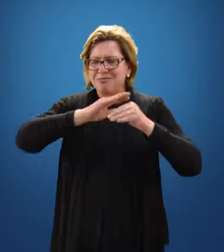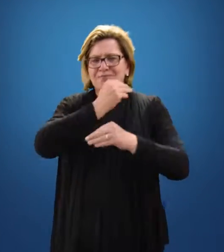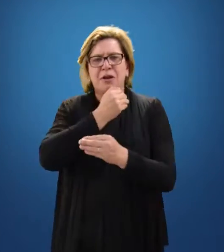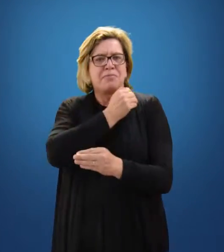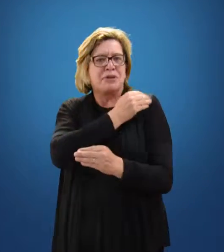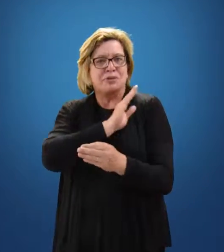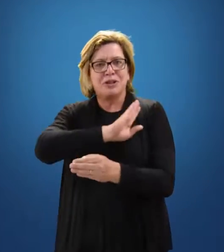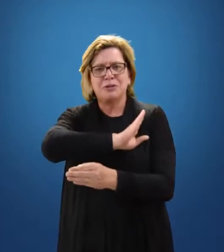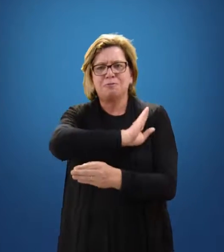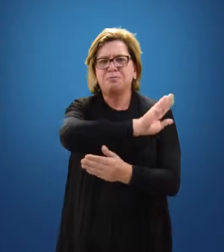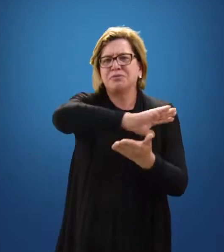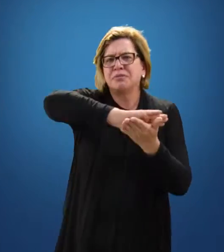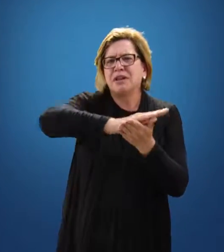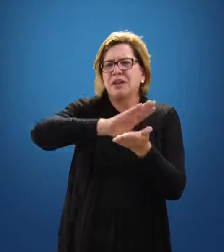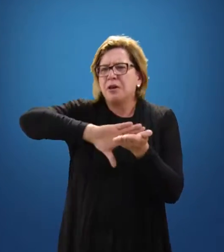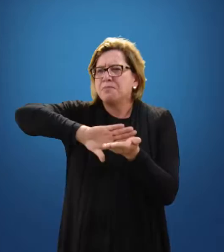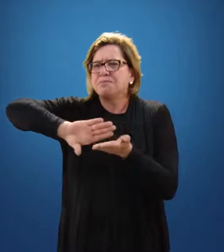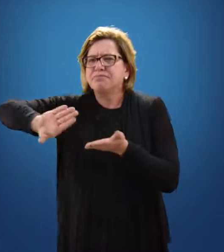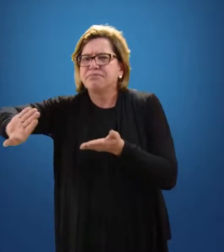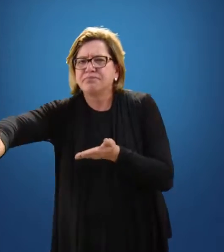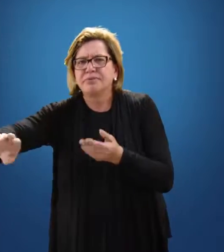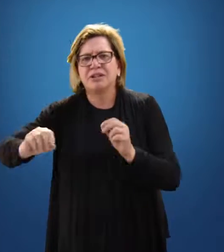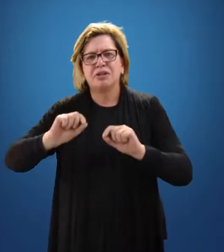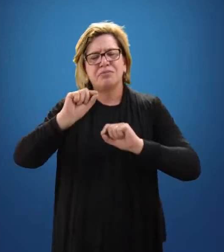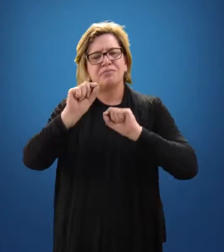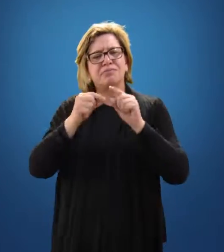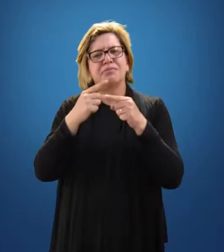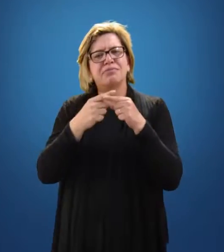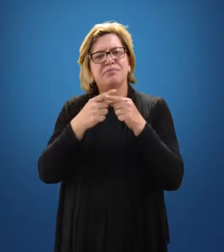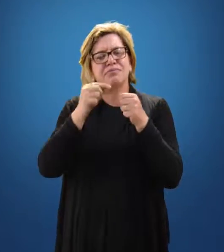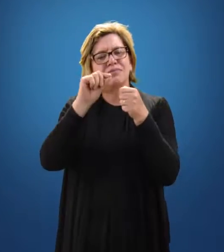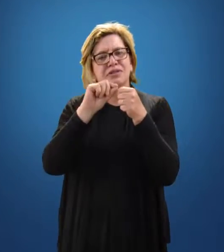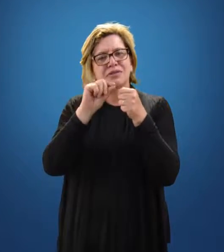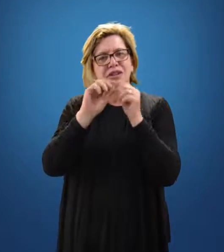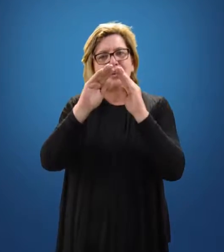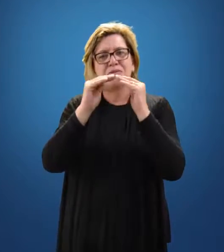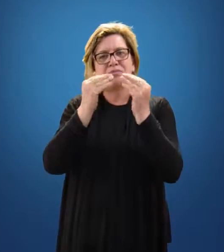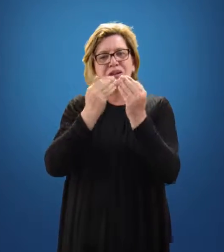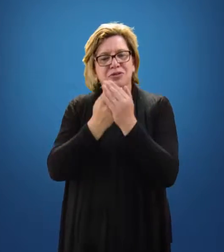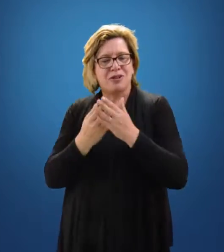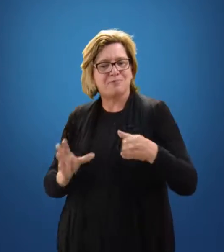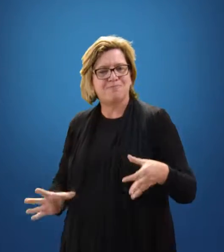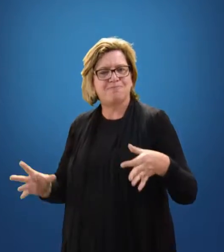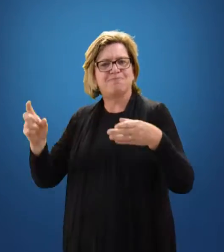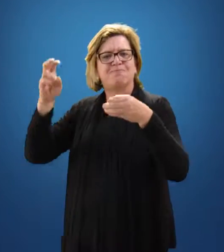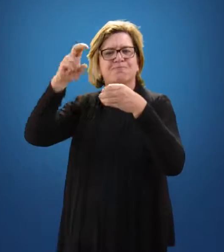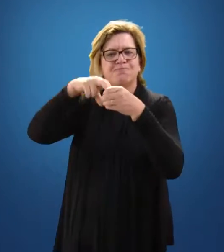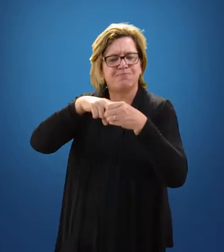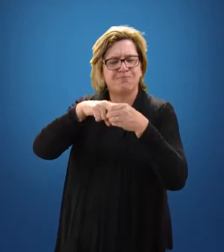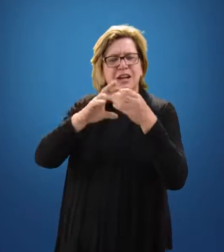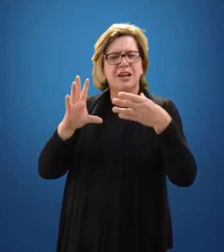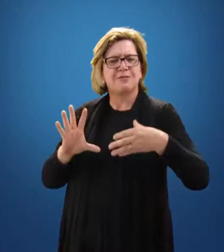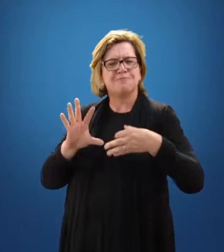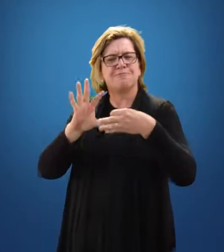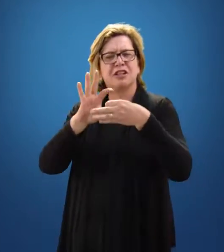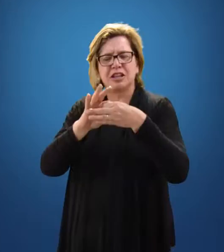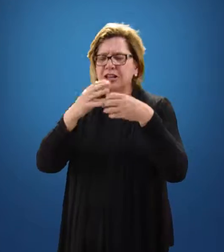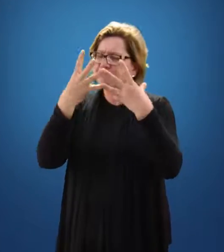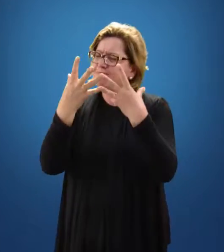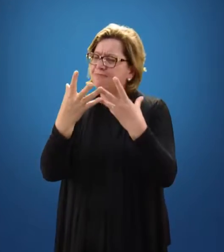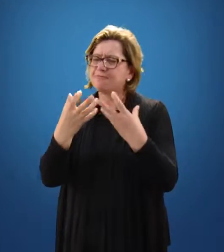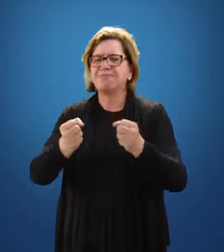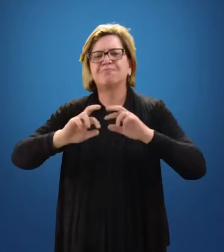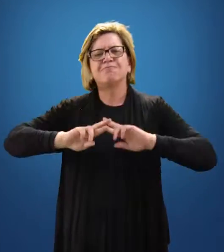nossos preconceitos, a fim de que possamos fazer uma escola integrativa, que admita as